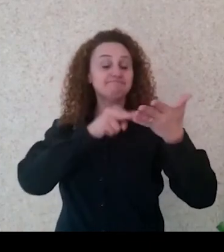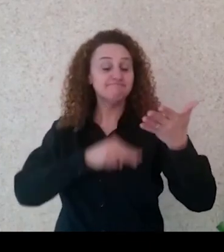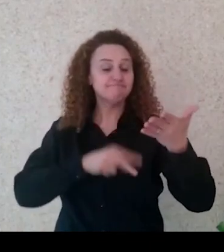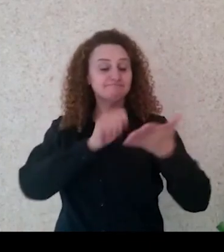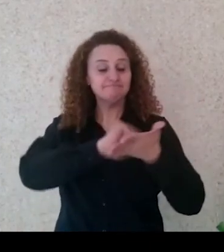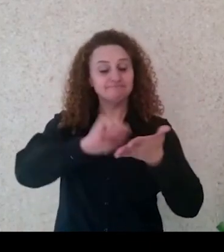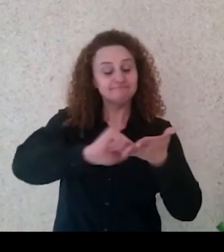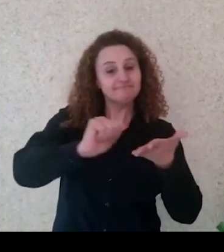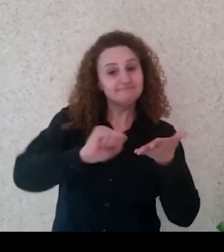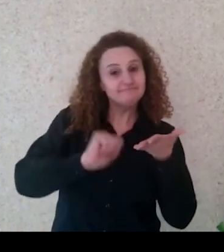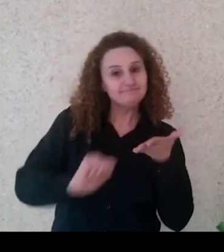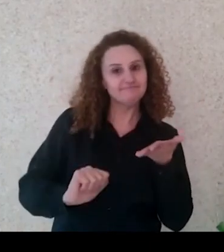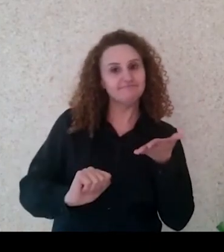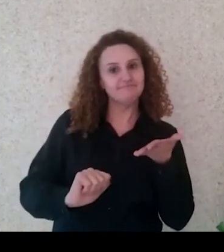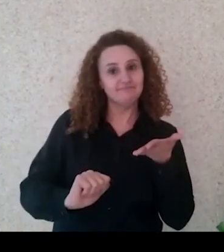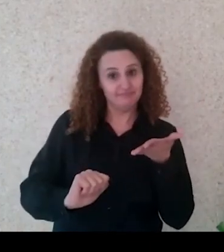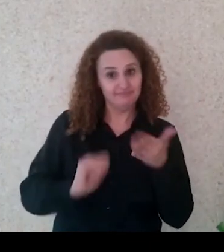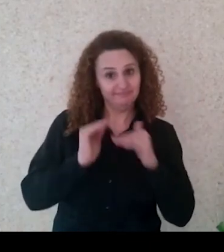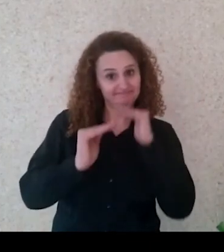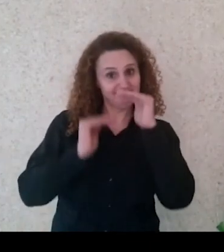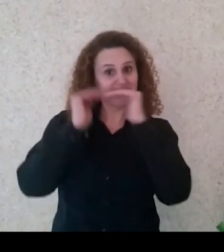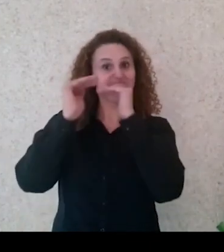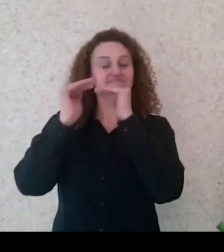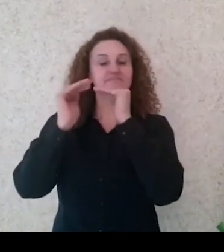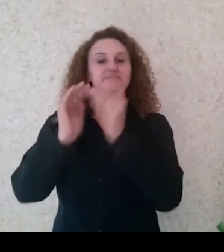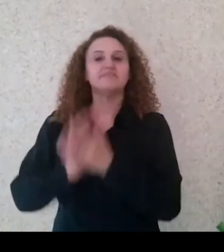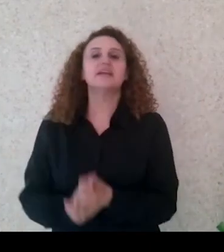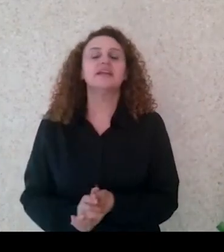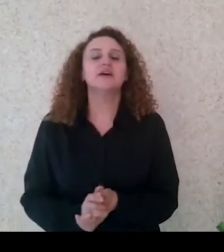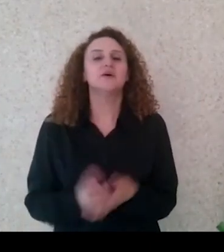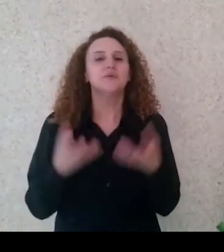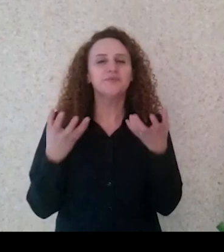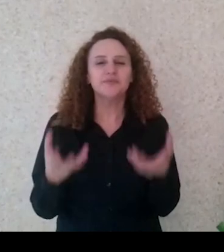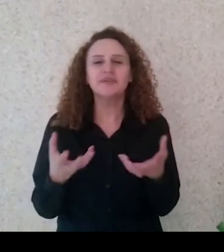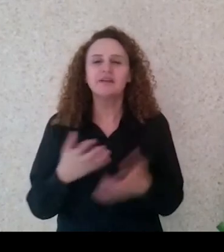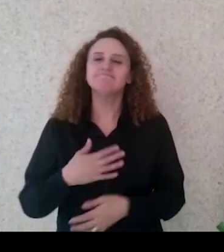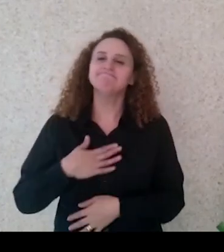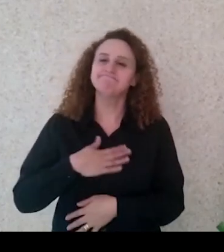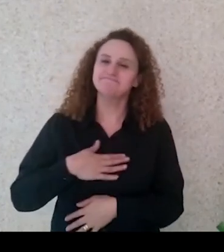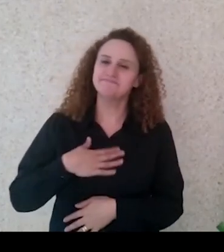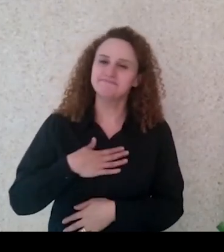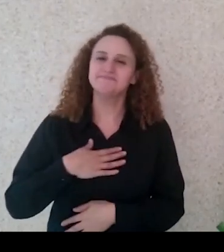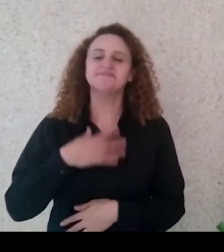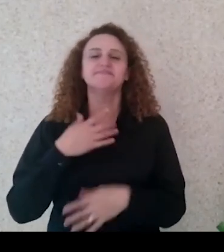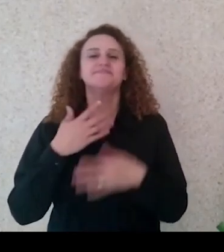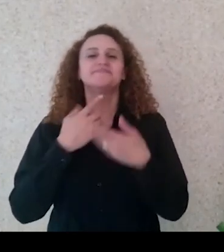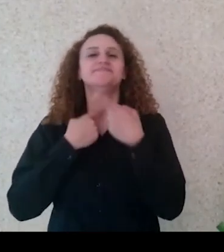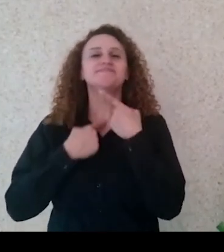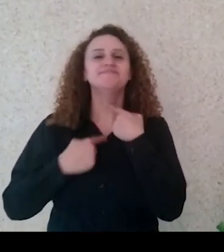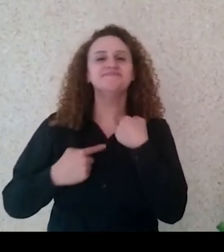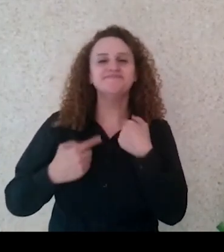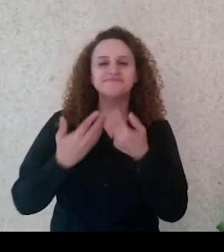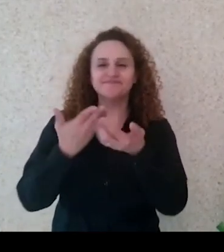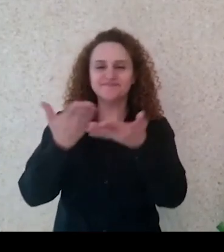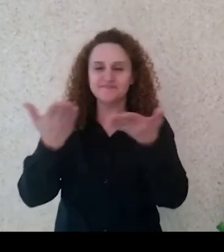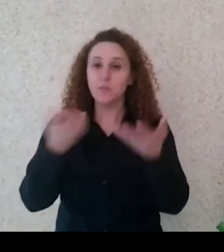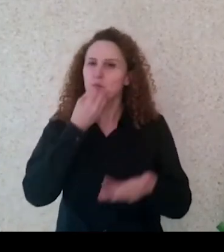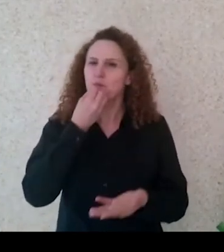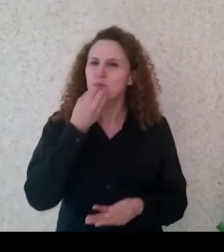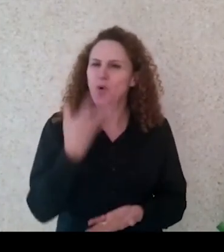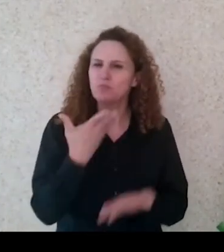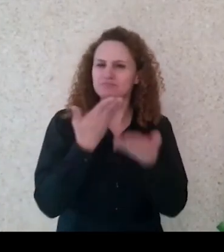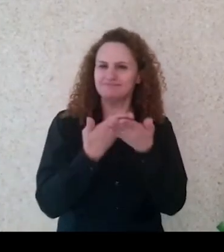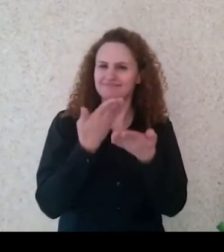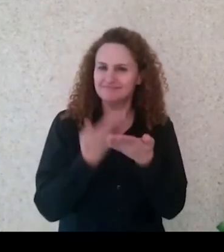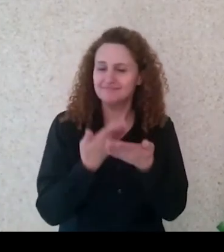só tenho a desejar a vocês bons estudos, sejam bem-vindos